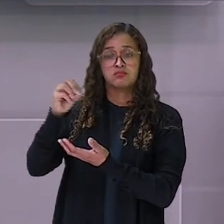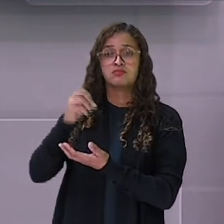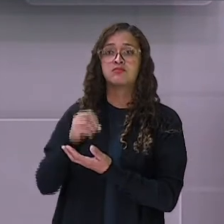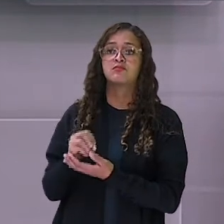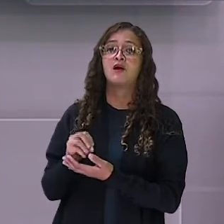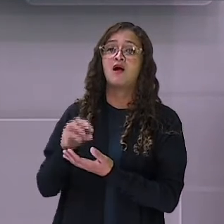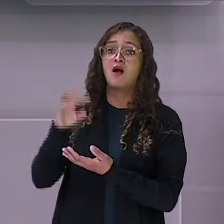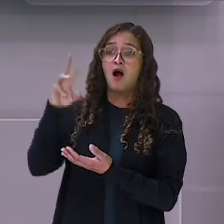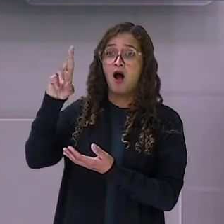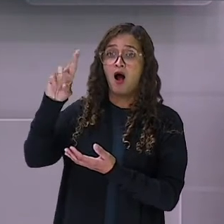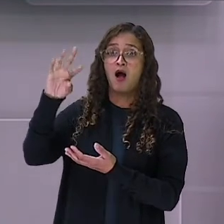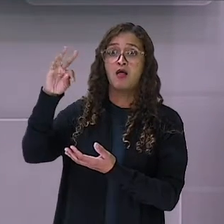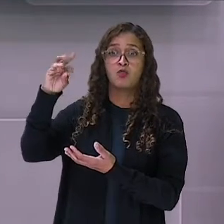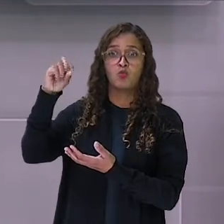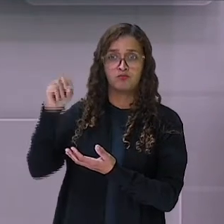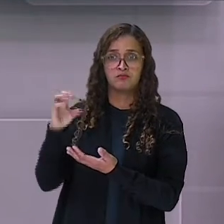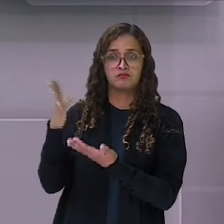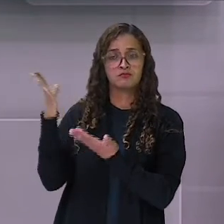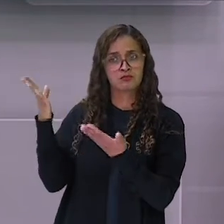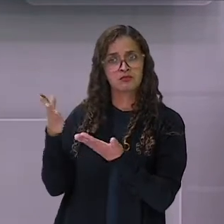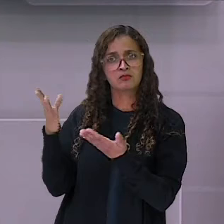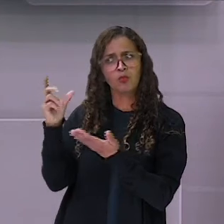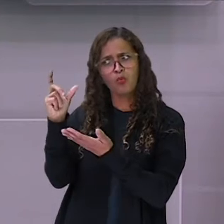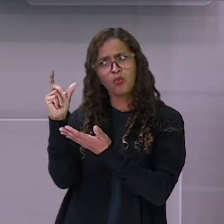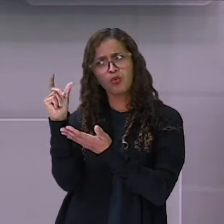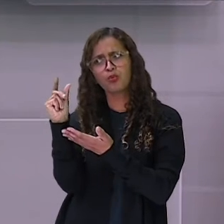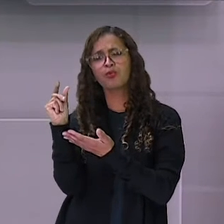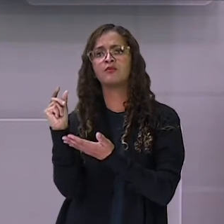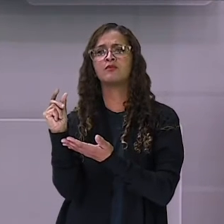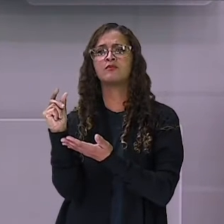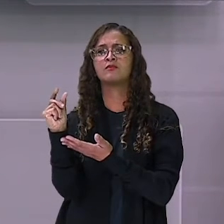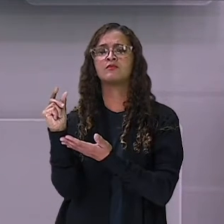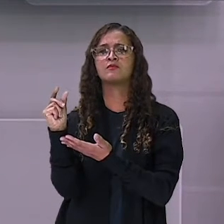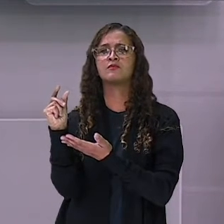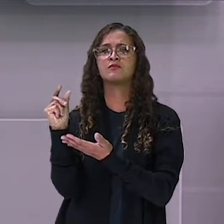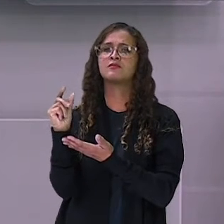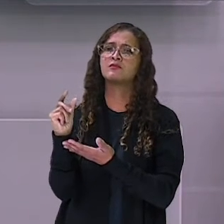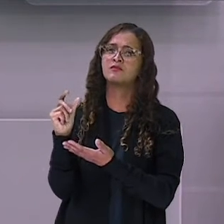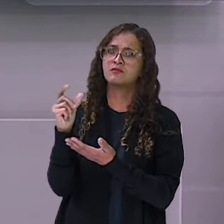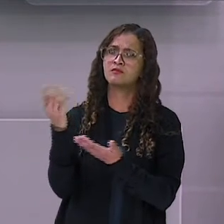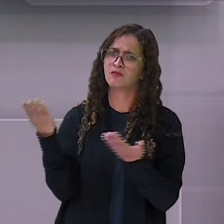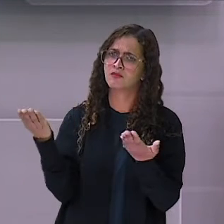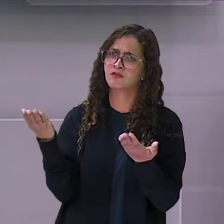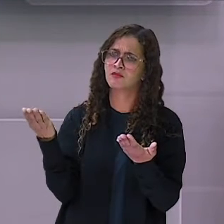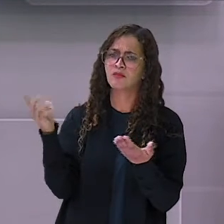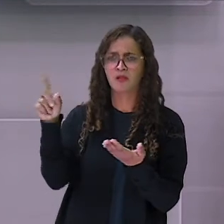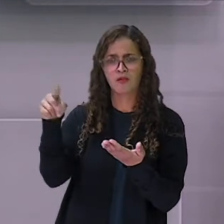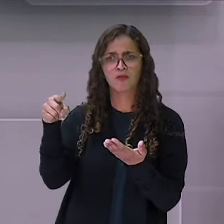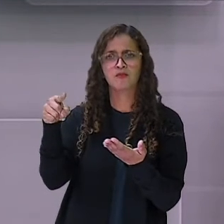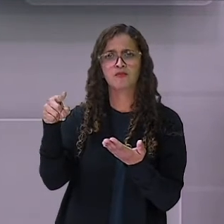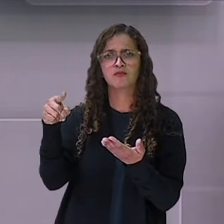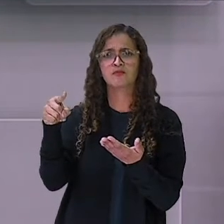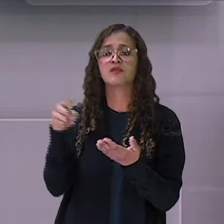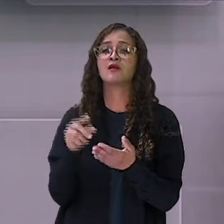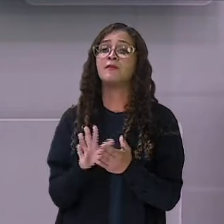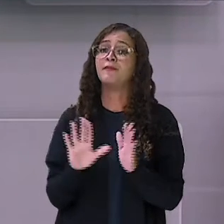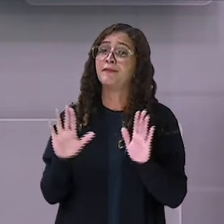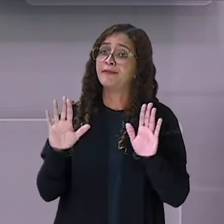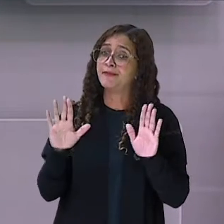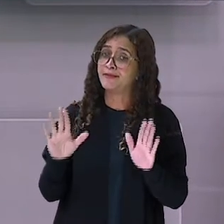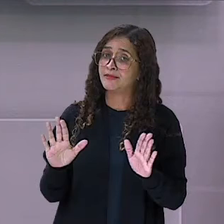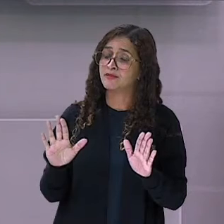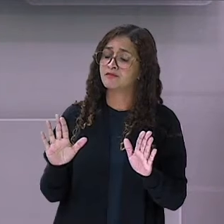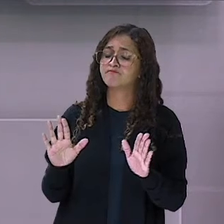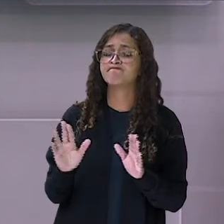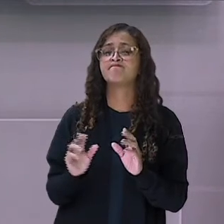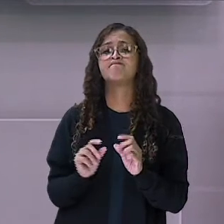rato. Pequena palavra, não é? Pequena. Só que eu quero te perguntar